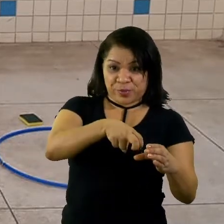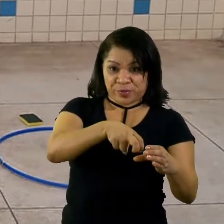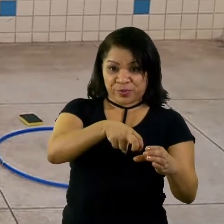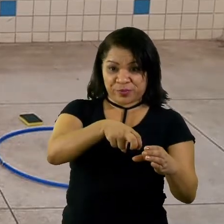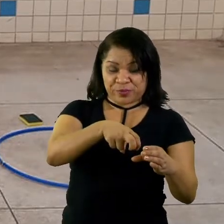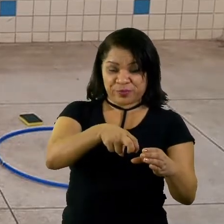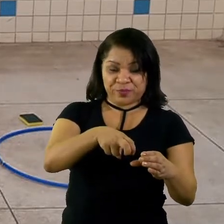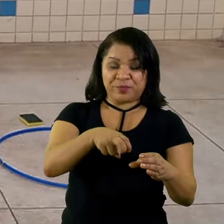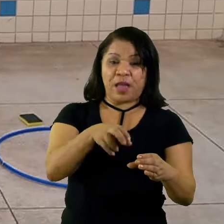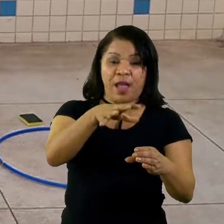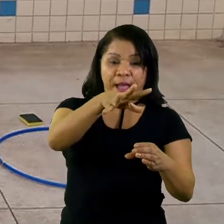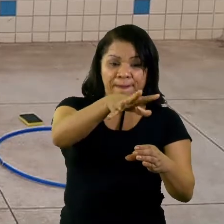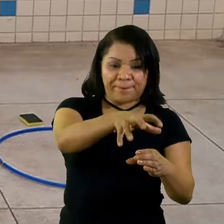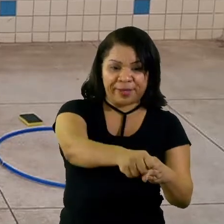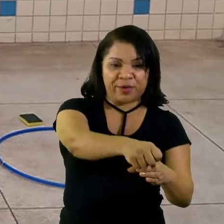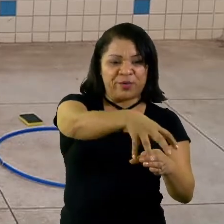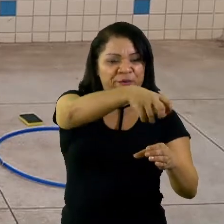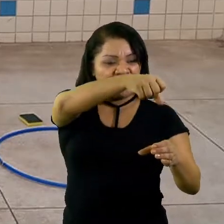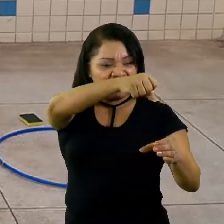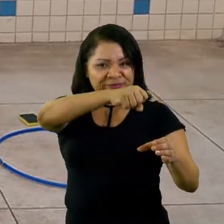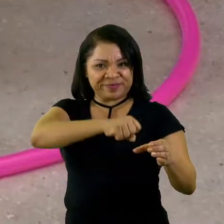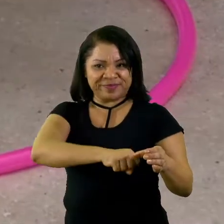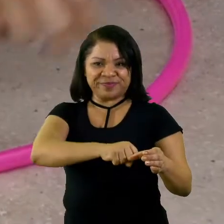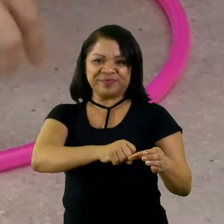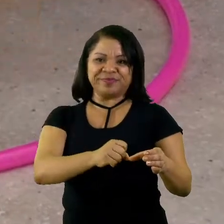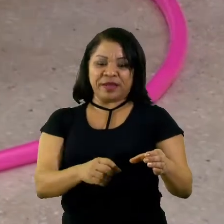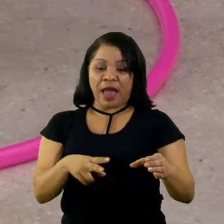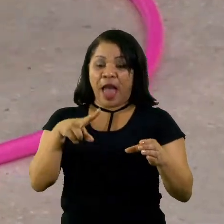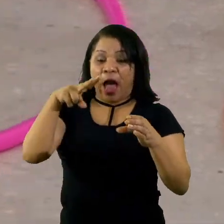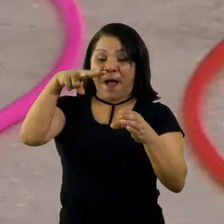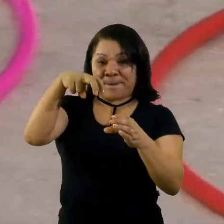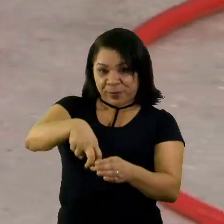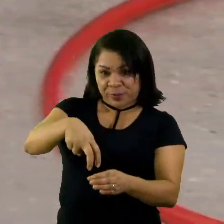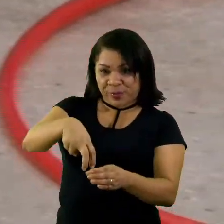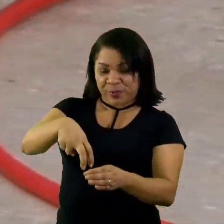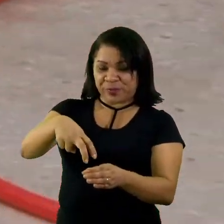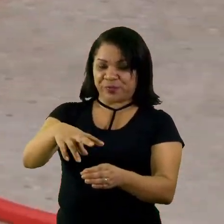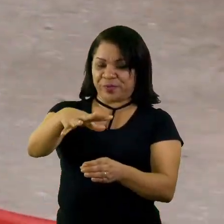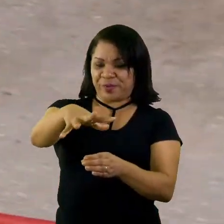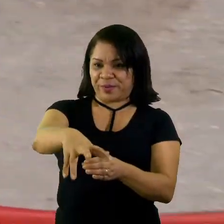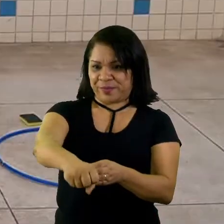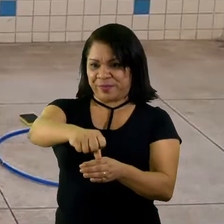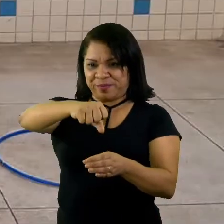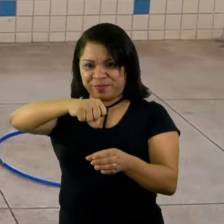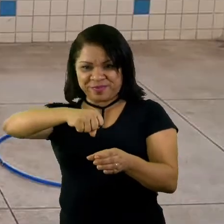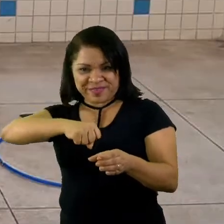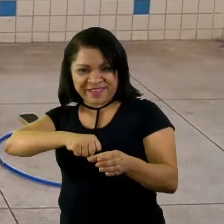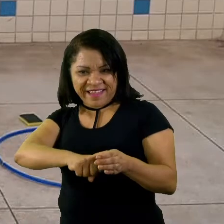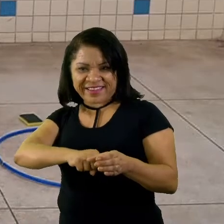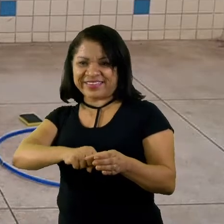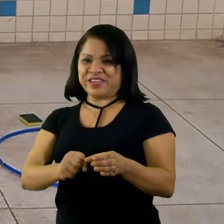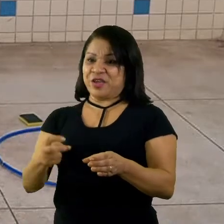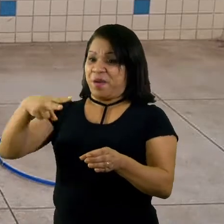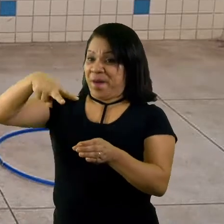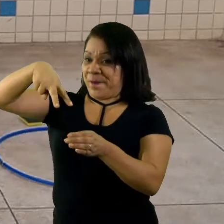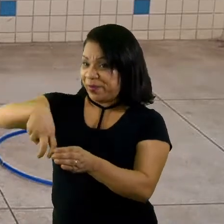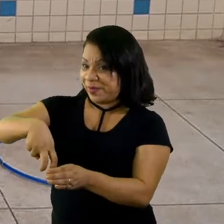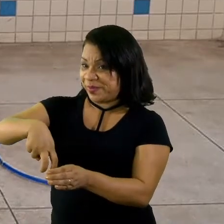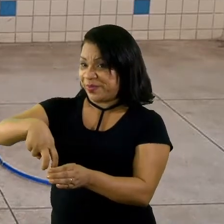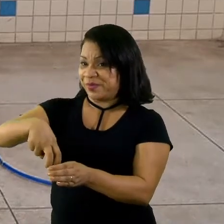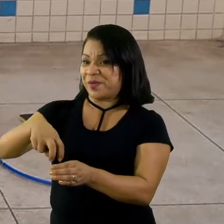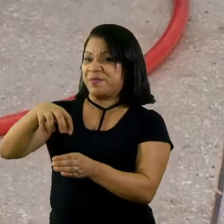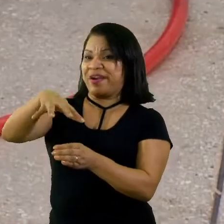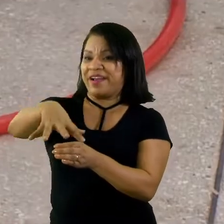passar o objeto para o outro lado. Pulou novamente, passa o objeto para o outro lado. Pulou